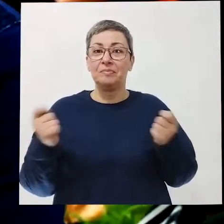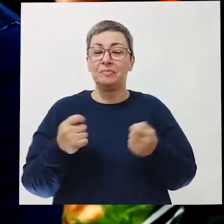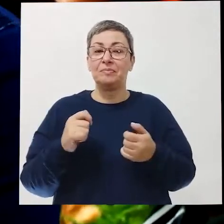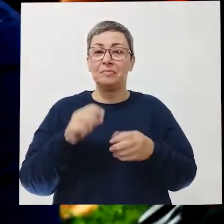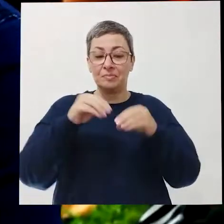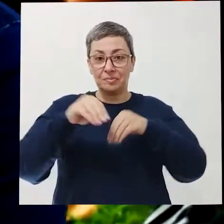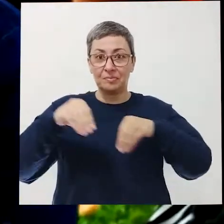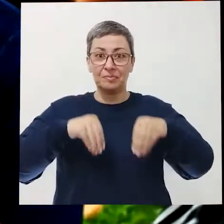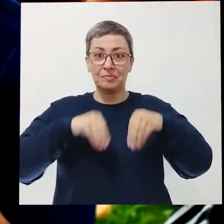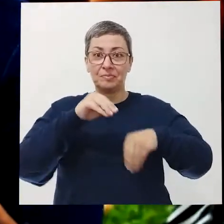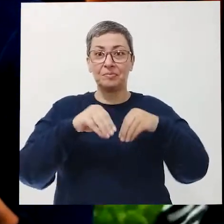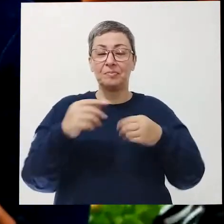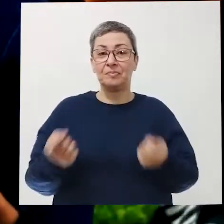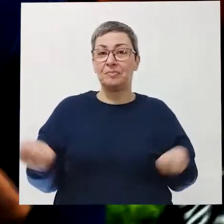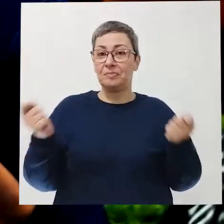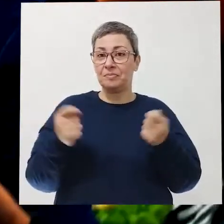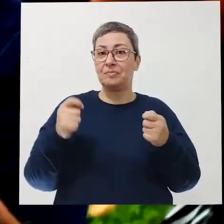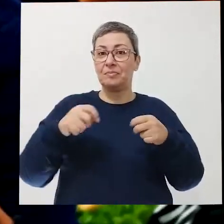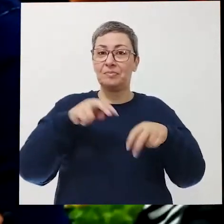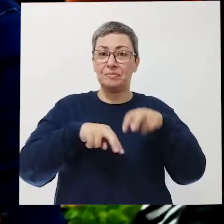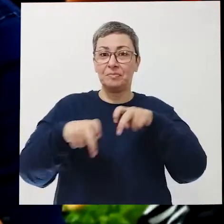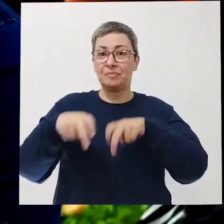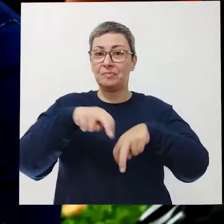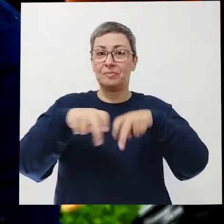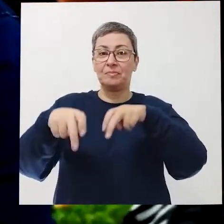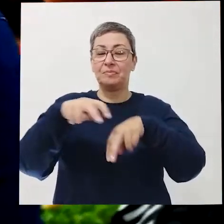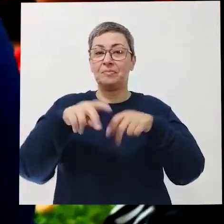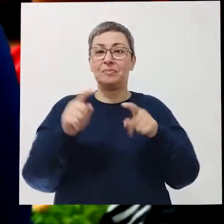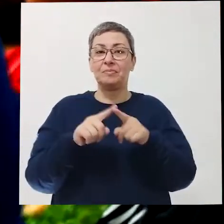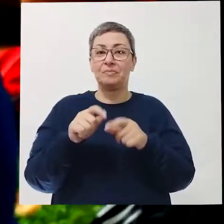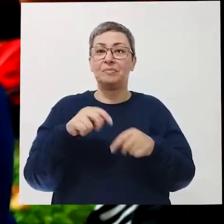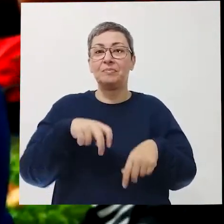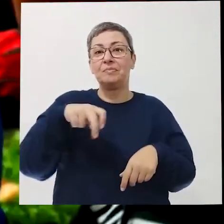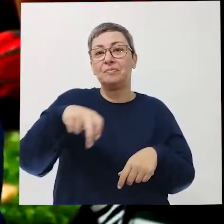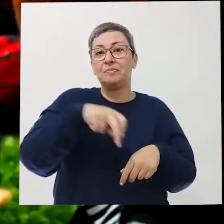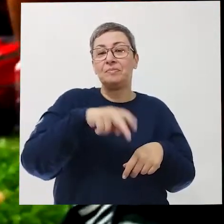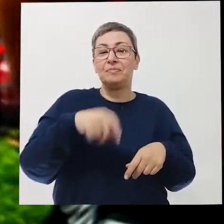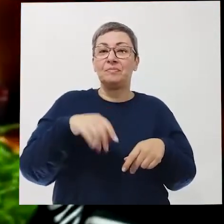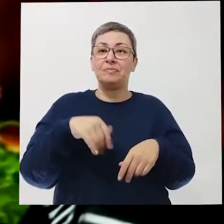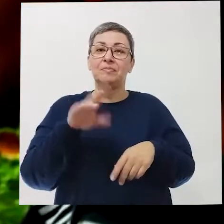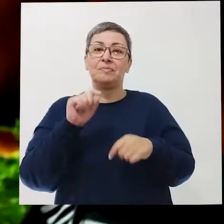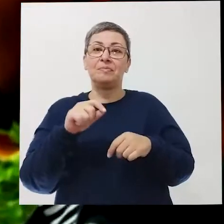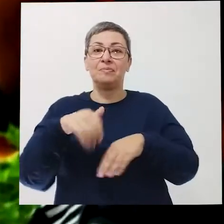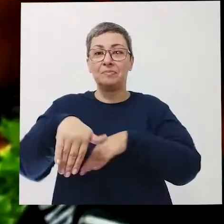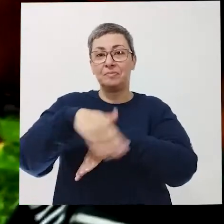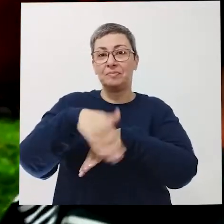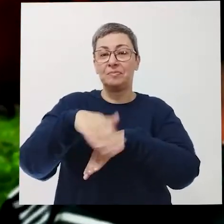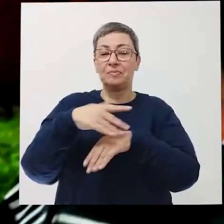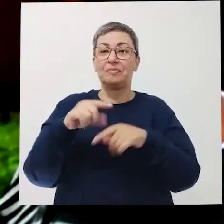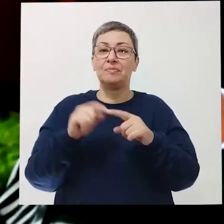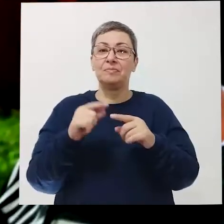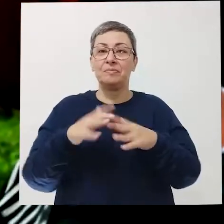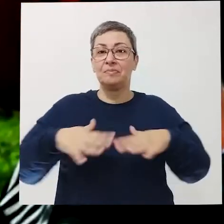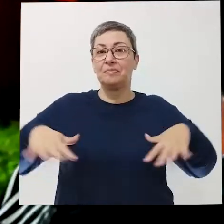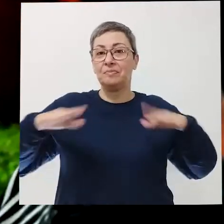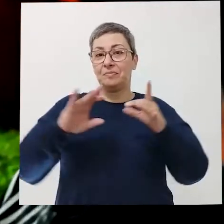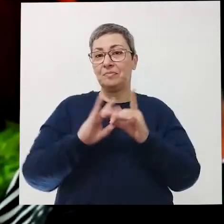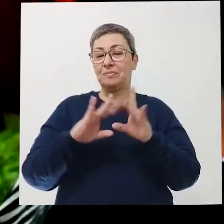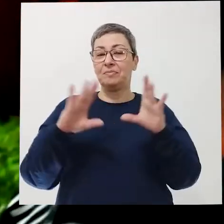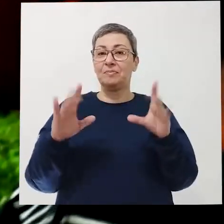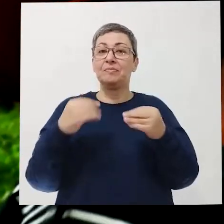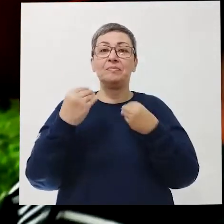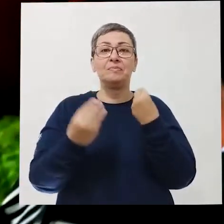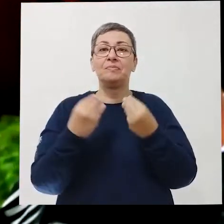jogos de tabuleiro, pula corda, amarelinha, todas essas brincadeiras mais na rua, na calçada e espaços mais livres.